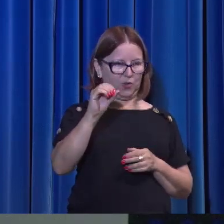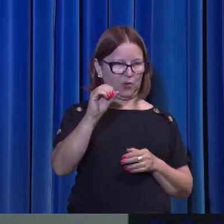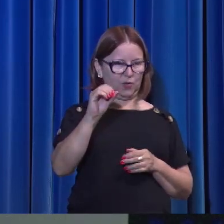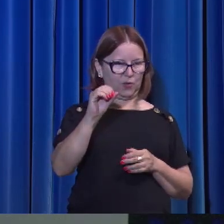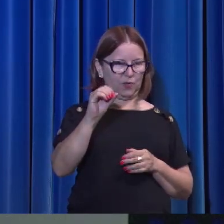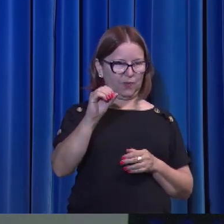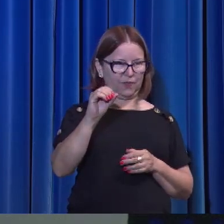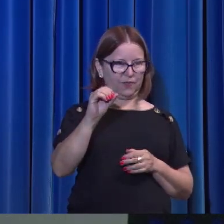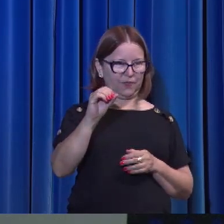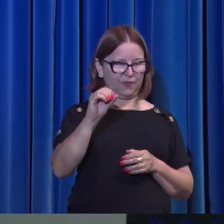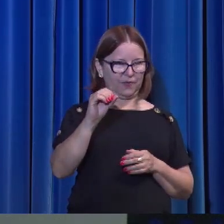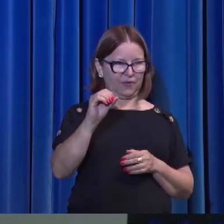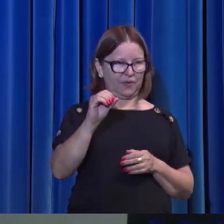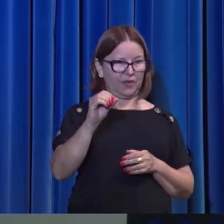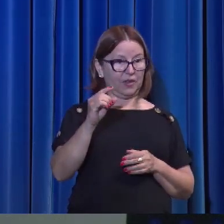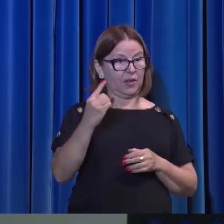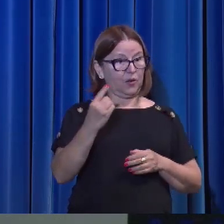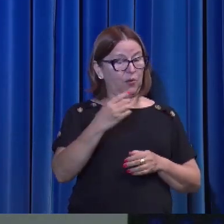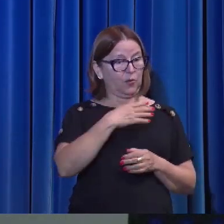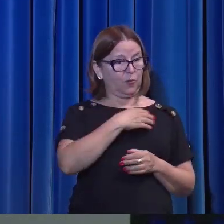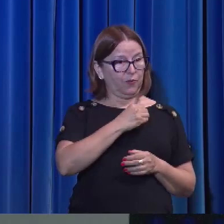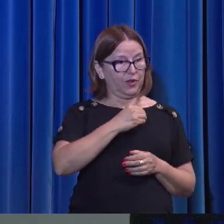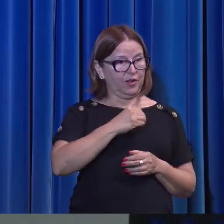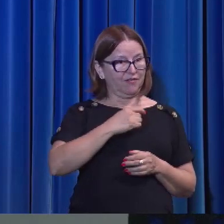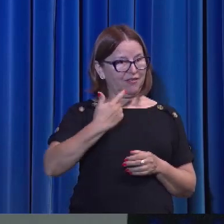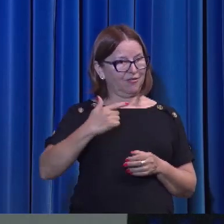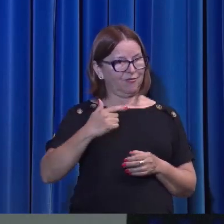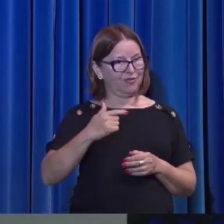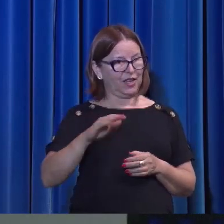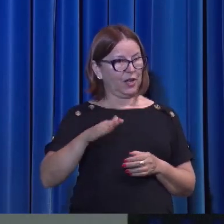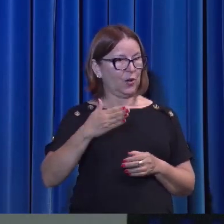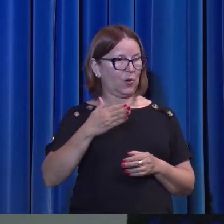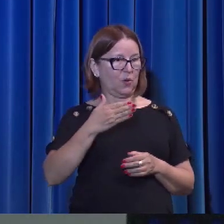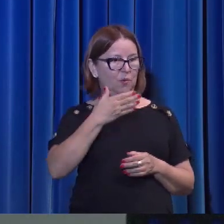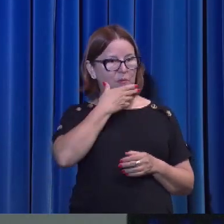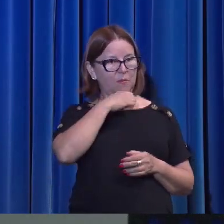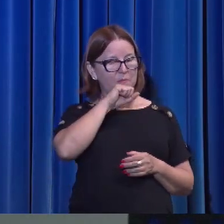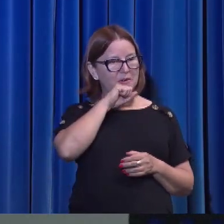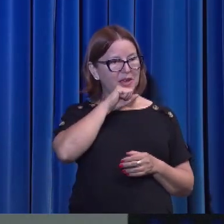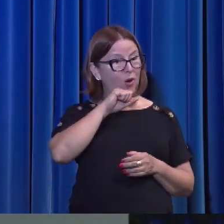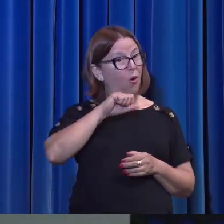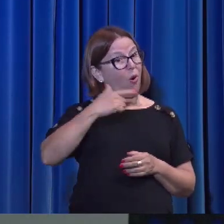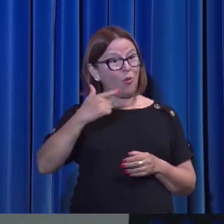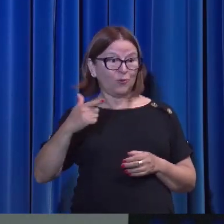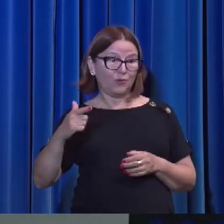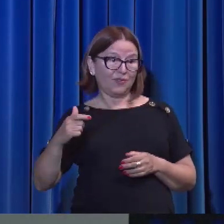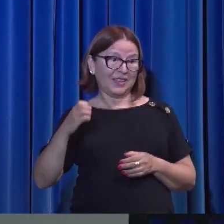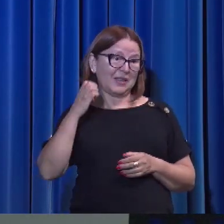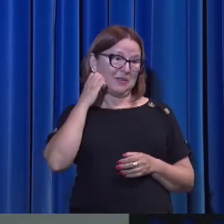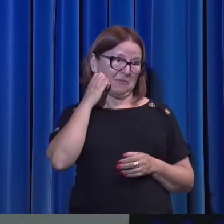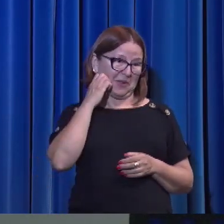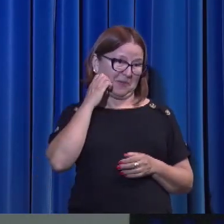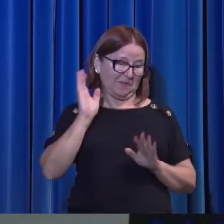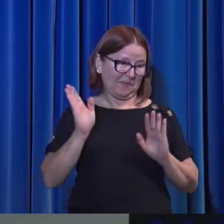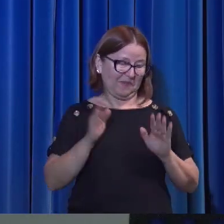Jesus veio para nos fazer filhos do Pai. E ele diz assim, eu vou sair, mas vocês não